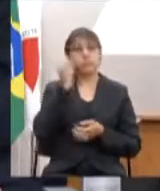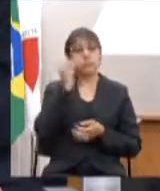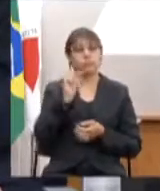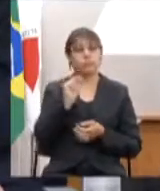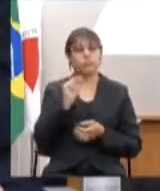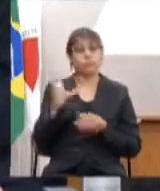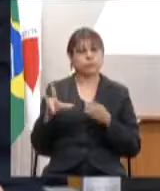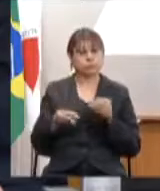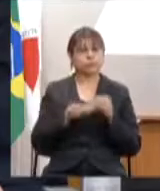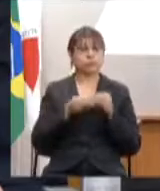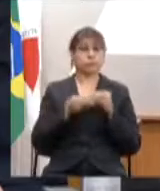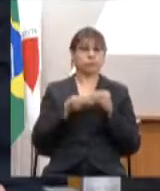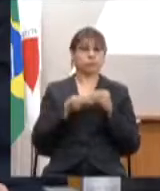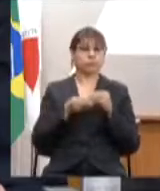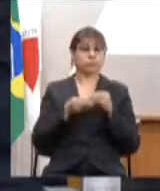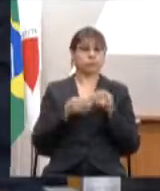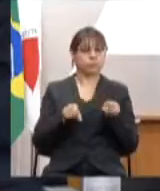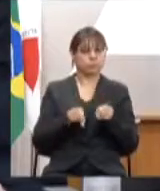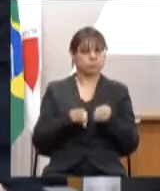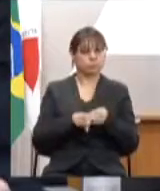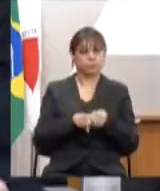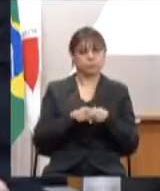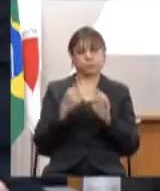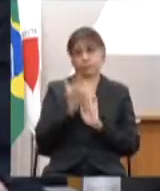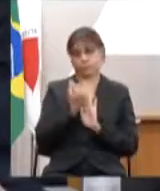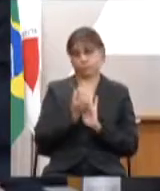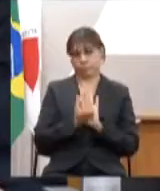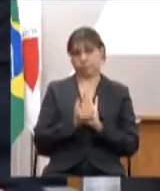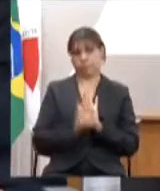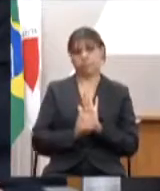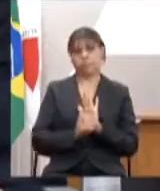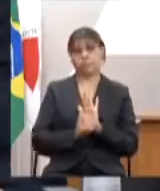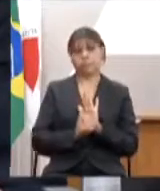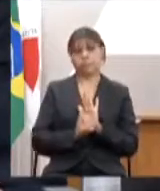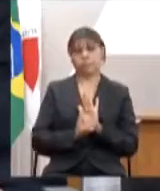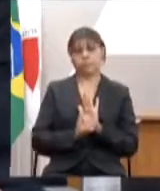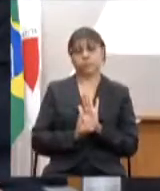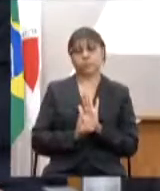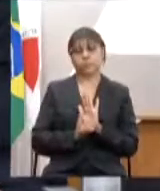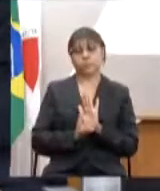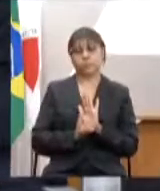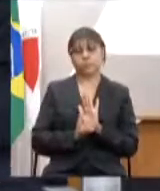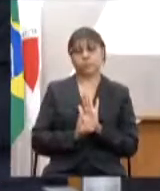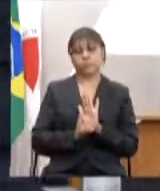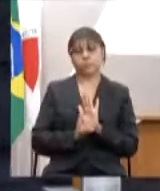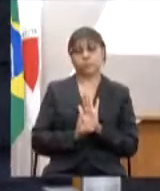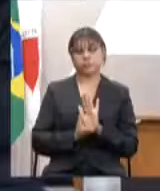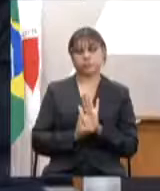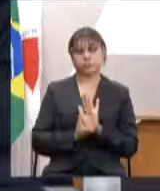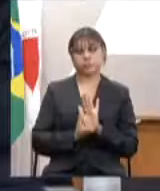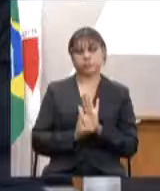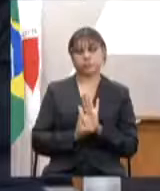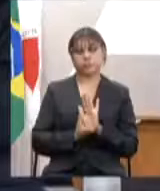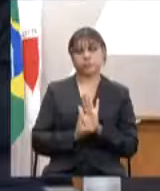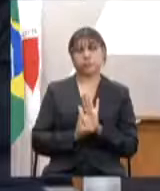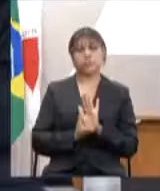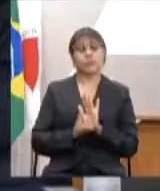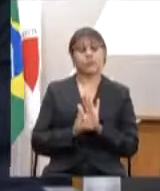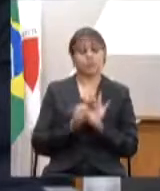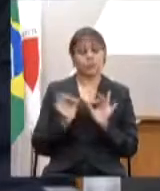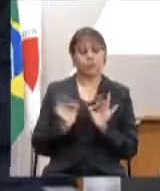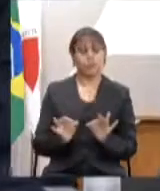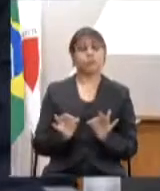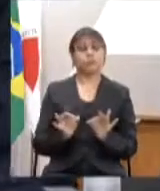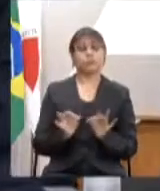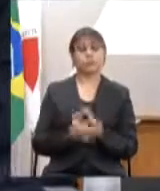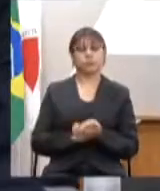no orçamento e o senhor pode ter certeza como